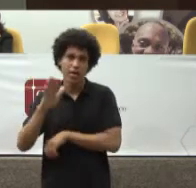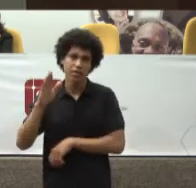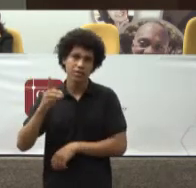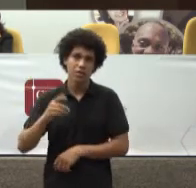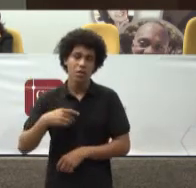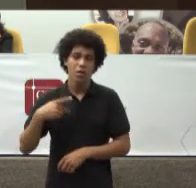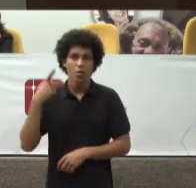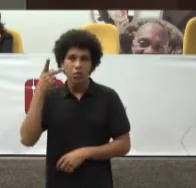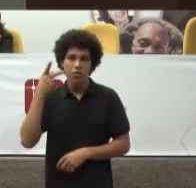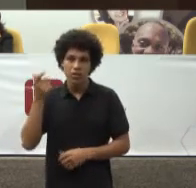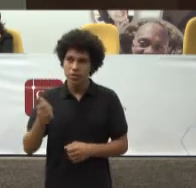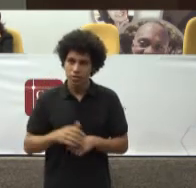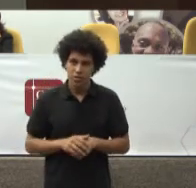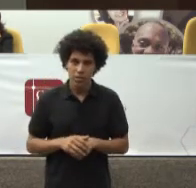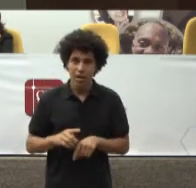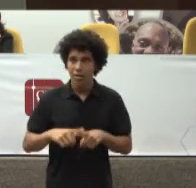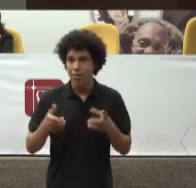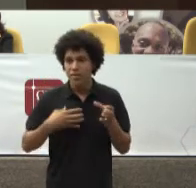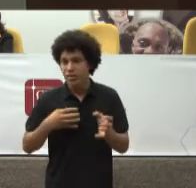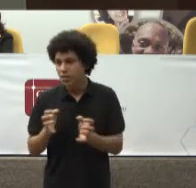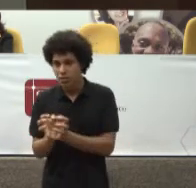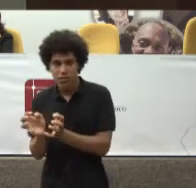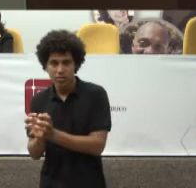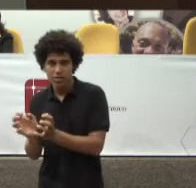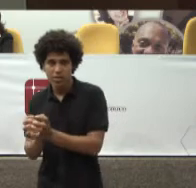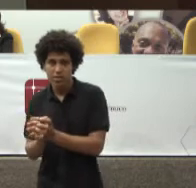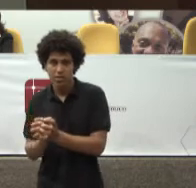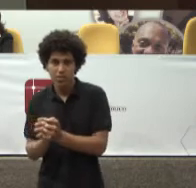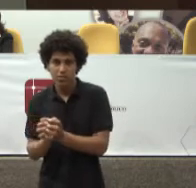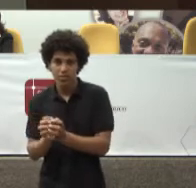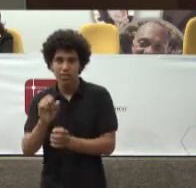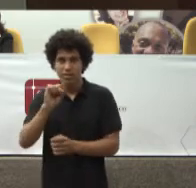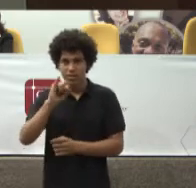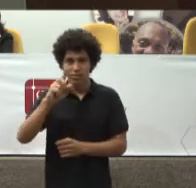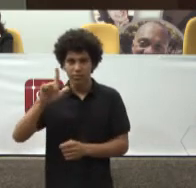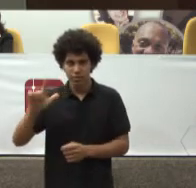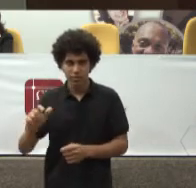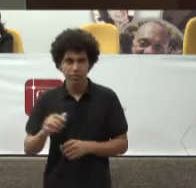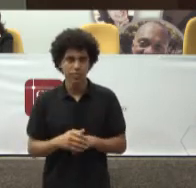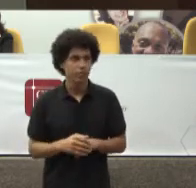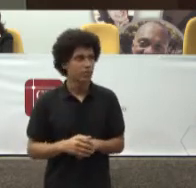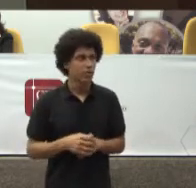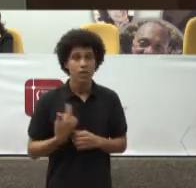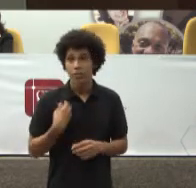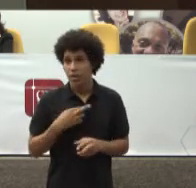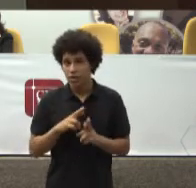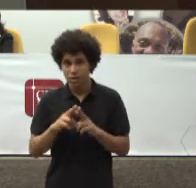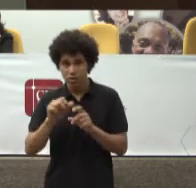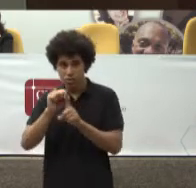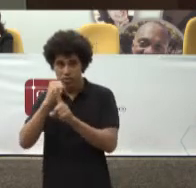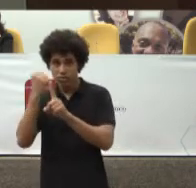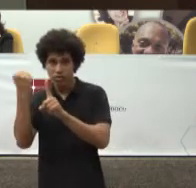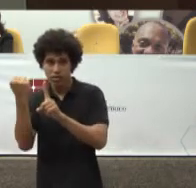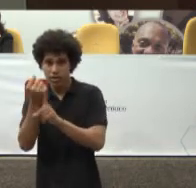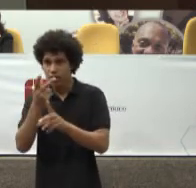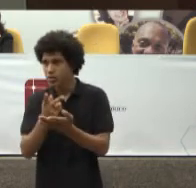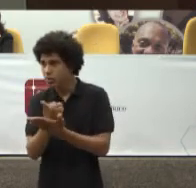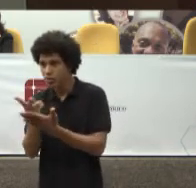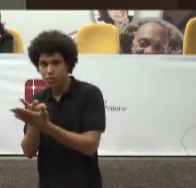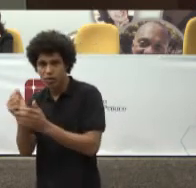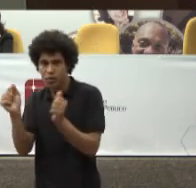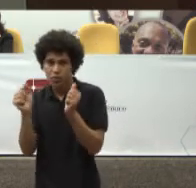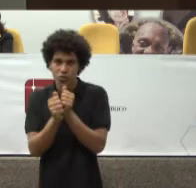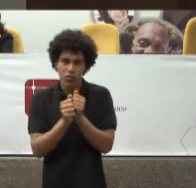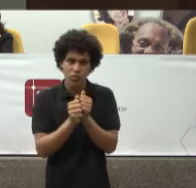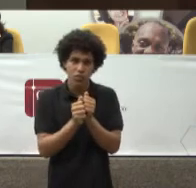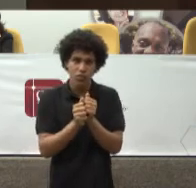serem feitas Por organização Civil Pela sociedade Indo buscar Junto aos administradores A melhoria Da política Pública